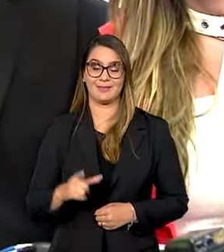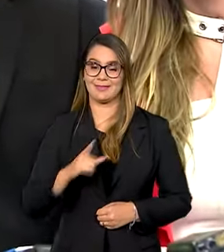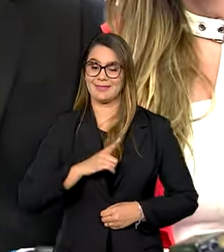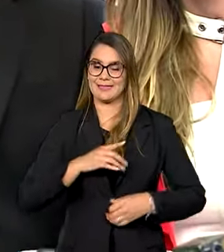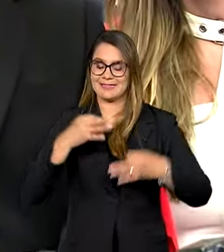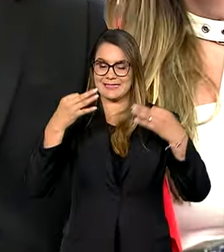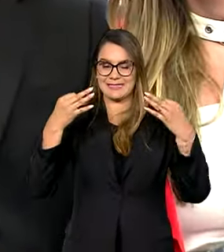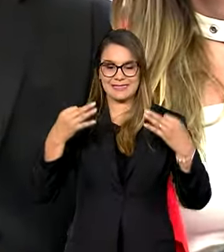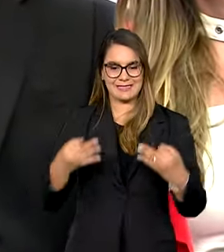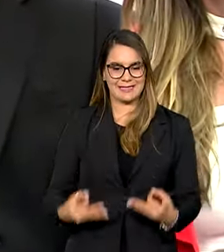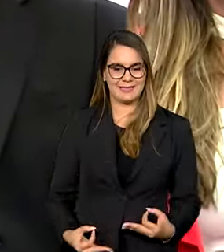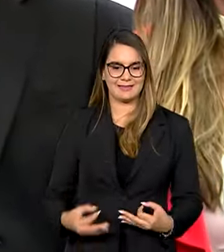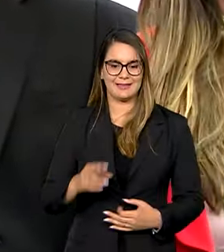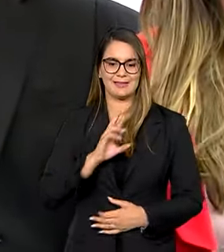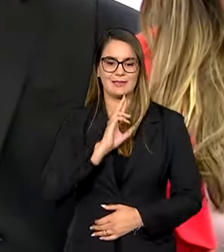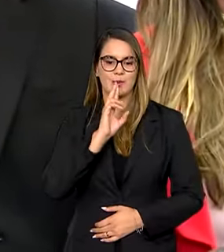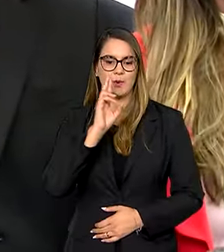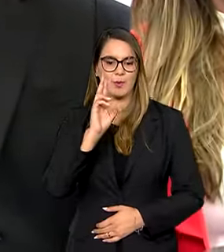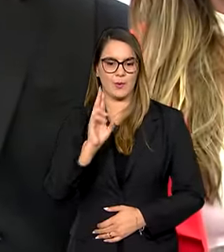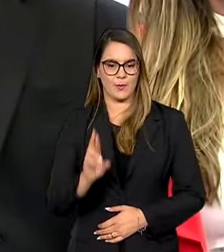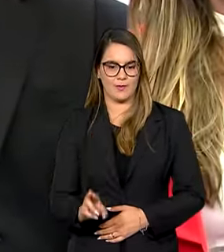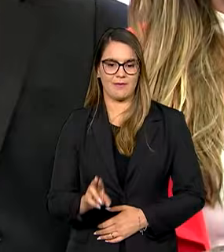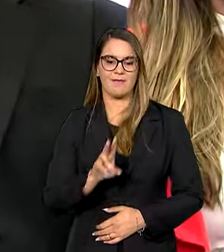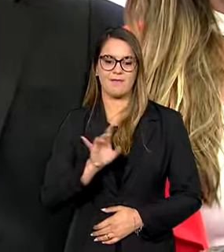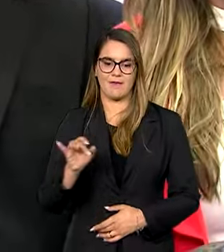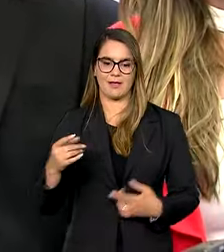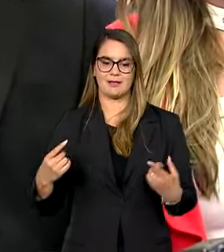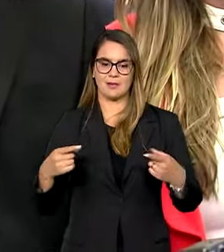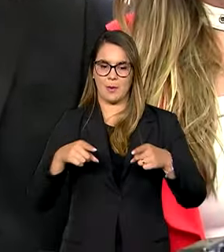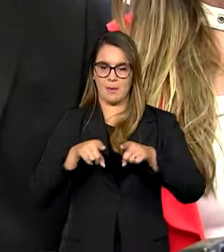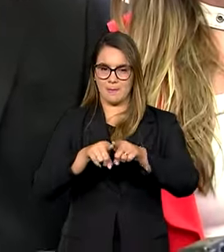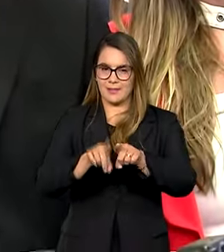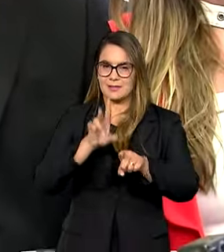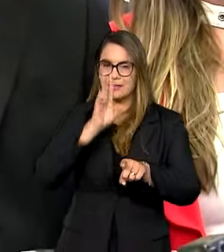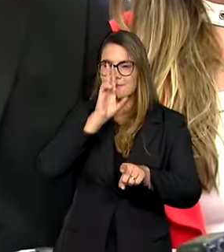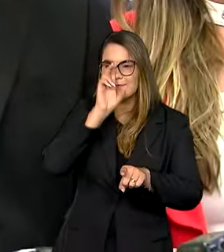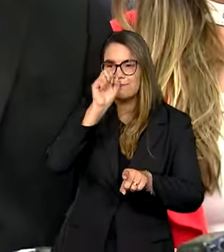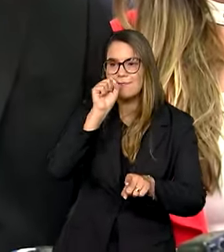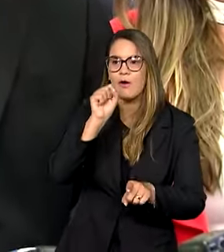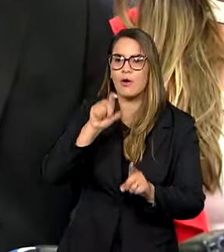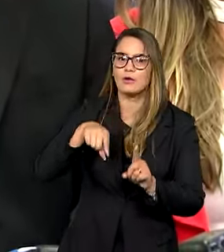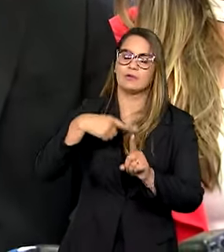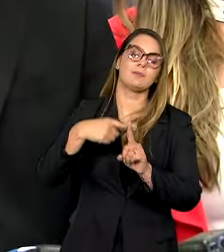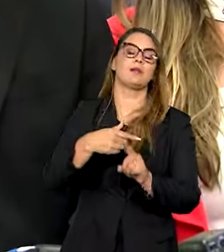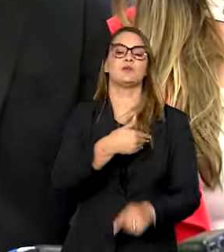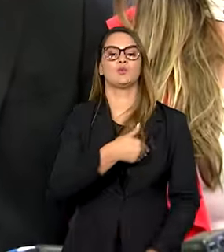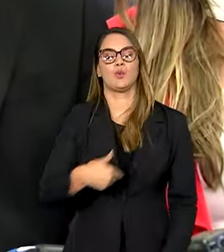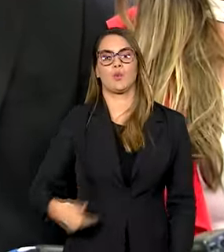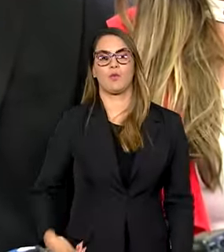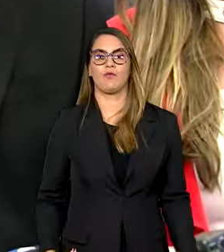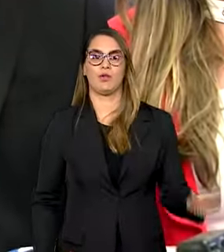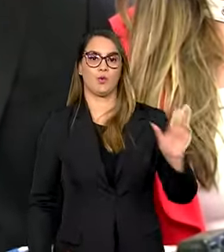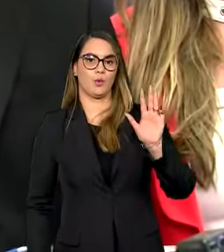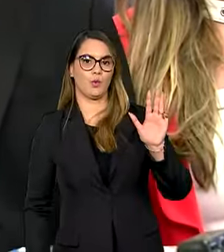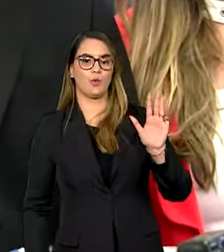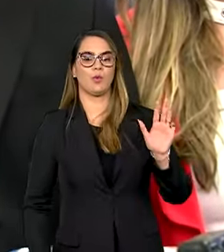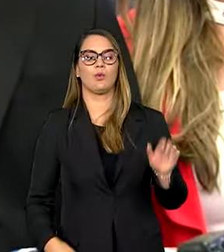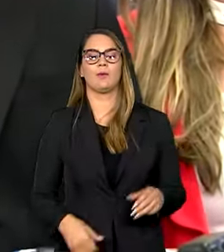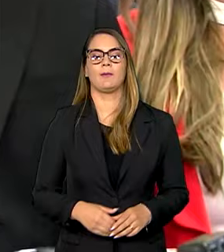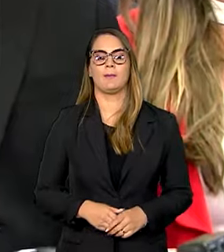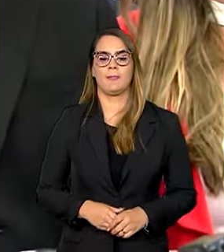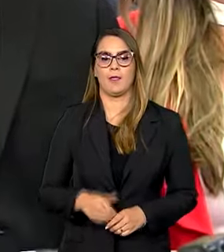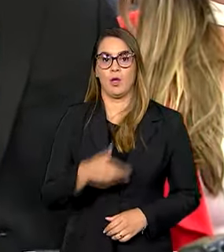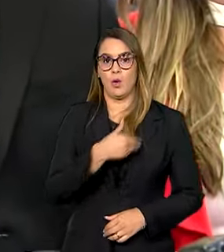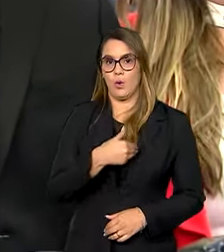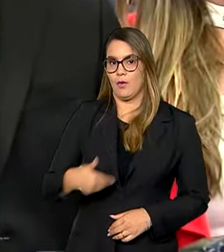absoluta que o resultado da caravana vai ser essa parceria ainda mais forte com o governo do presidente Lula, o governo humano do governo do